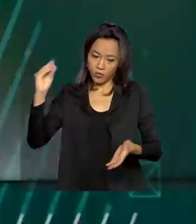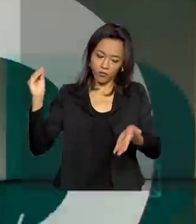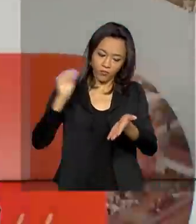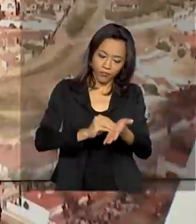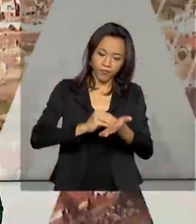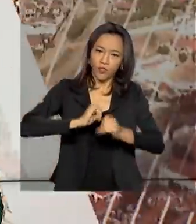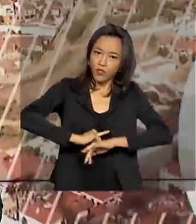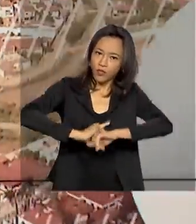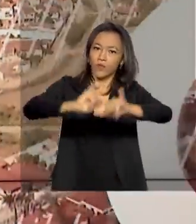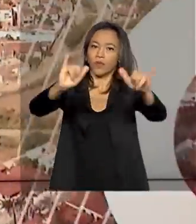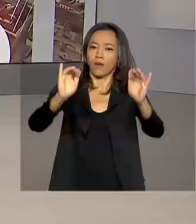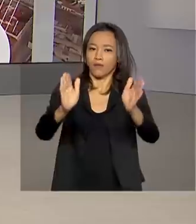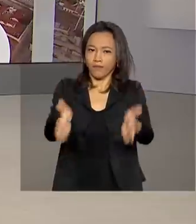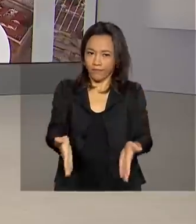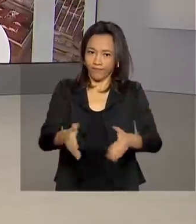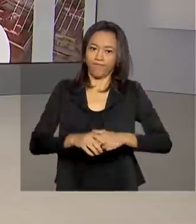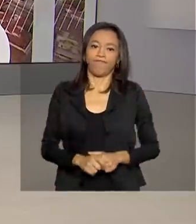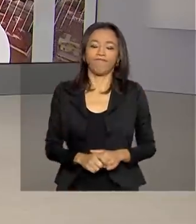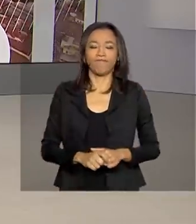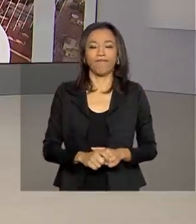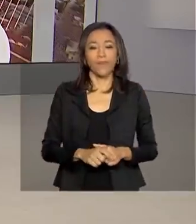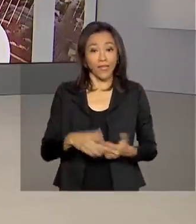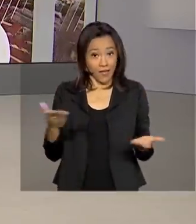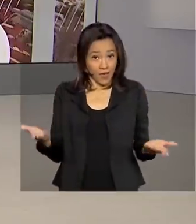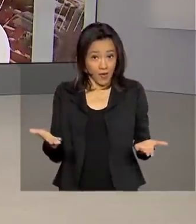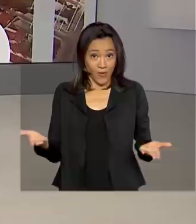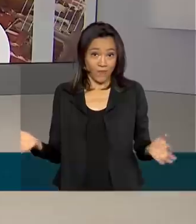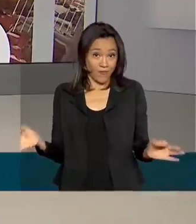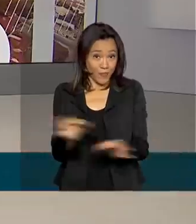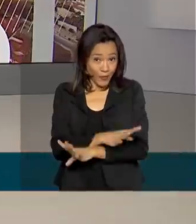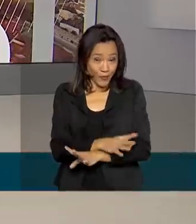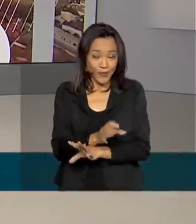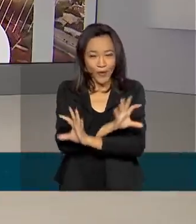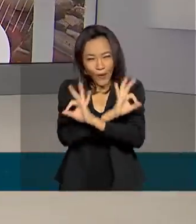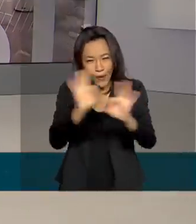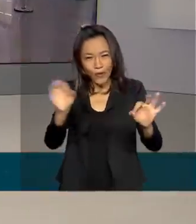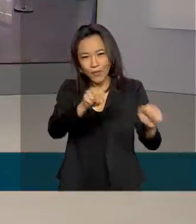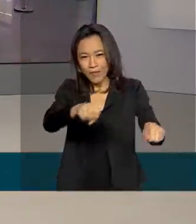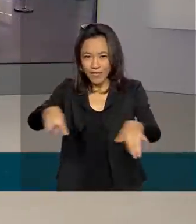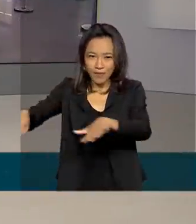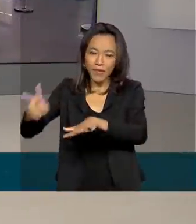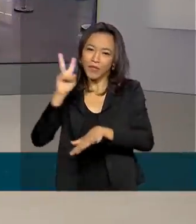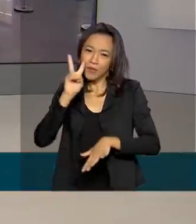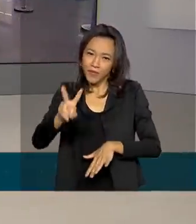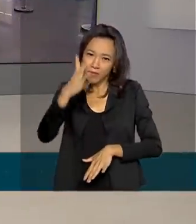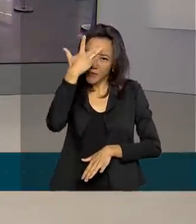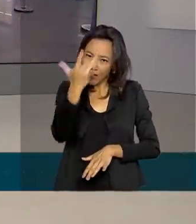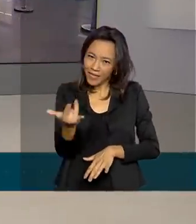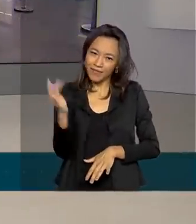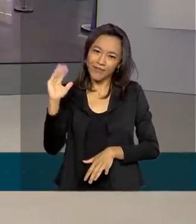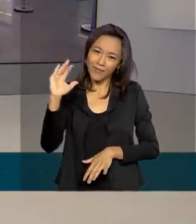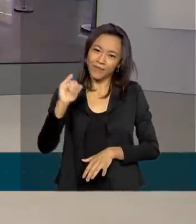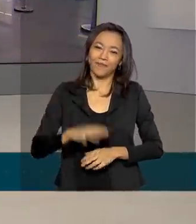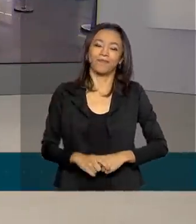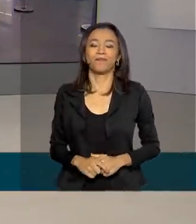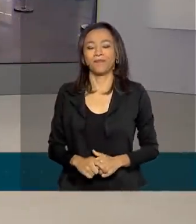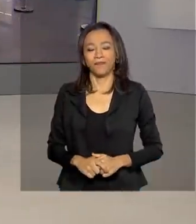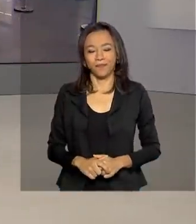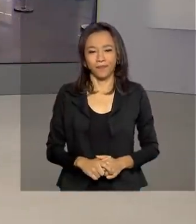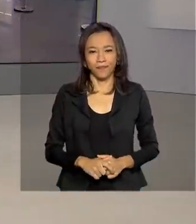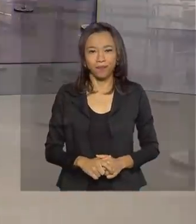Diário Oficial da União. O Brasil em Dia fica por aqui, ótima semana para você, nos vemos amanhã. Até lá, tchau, tchau.